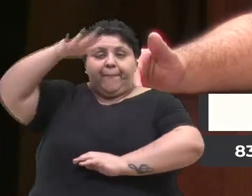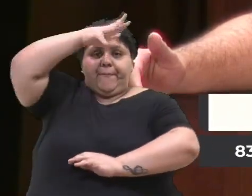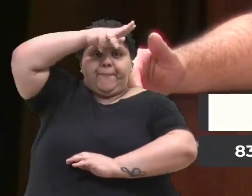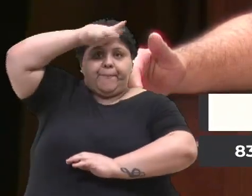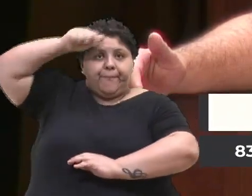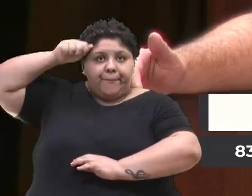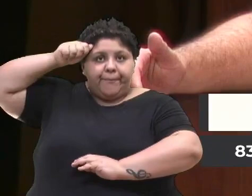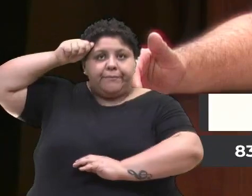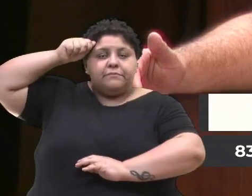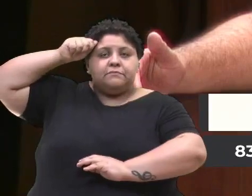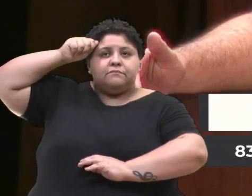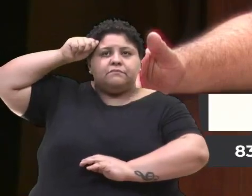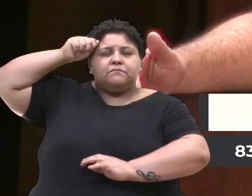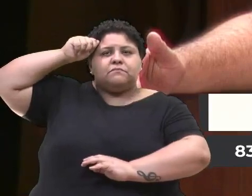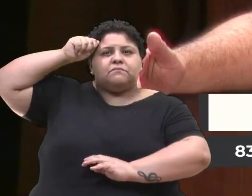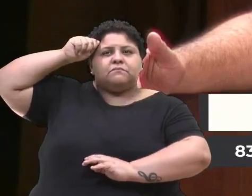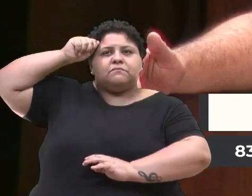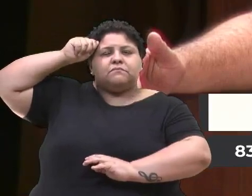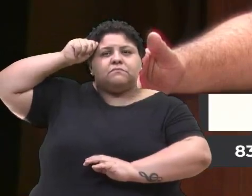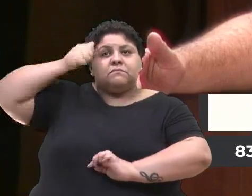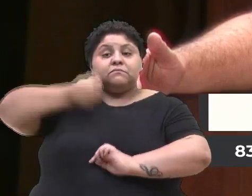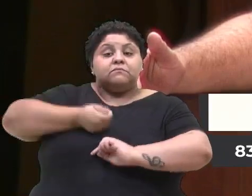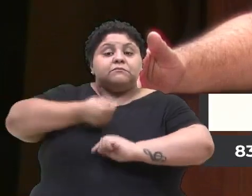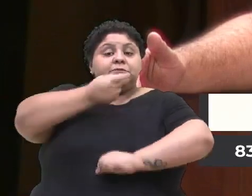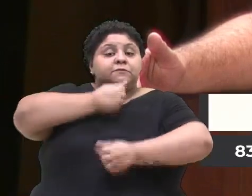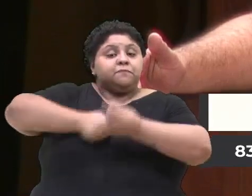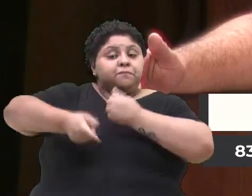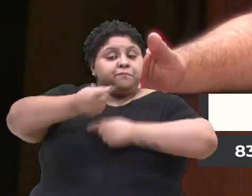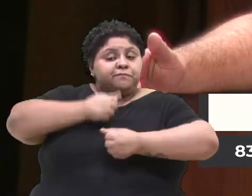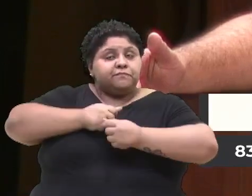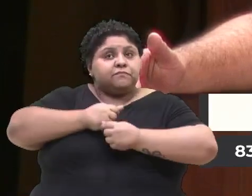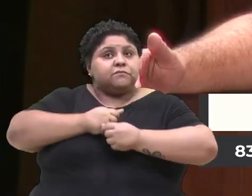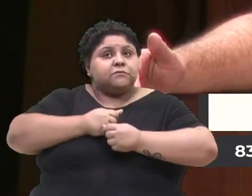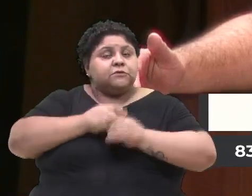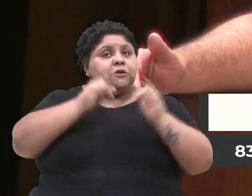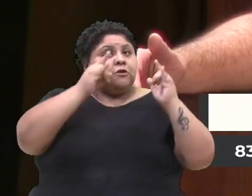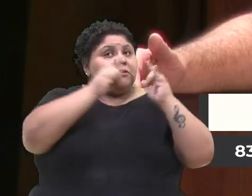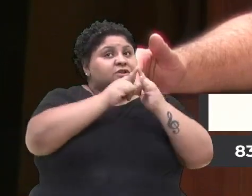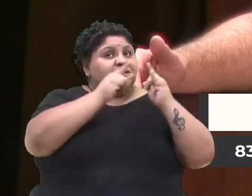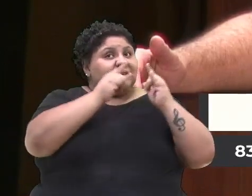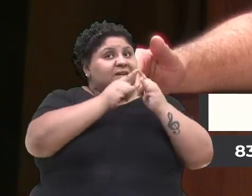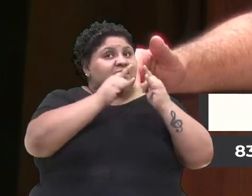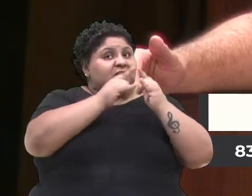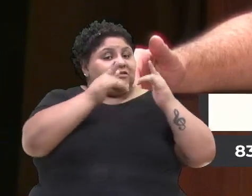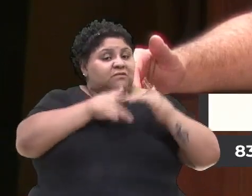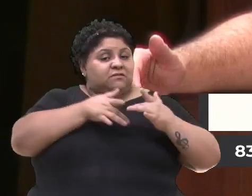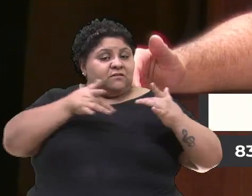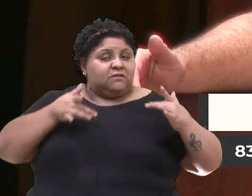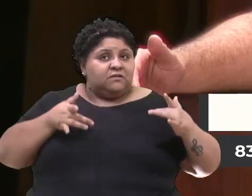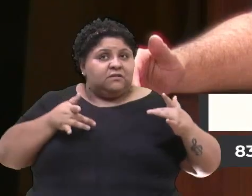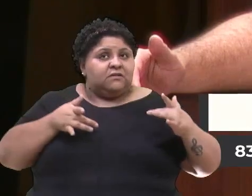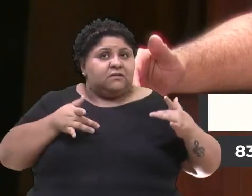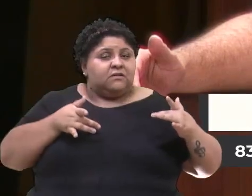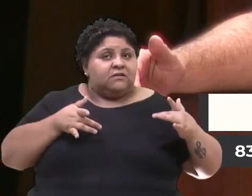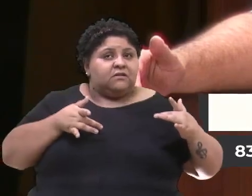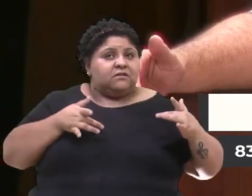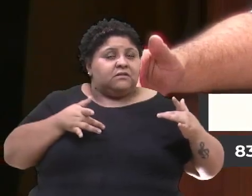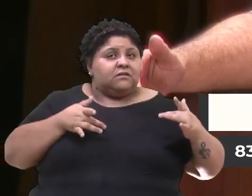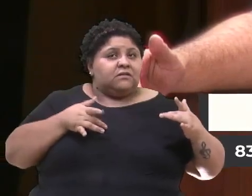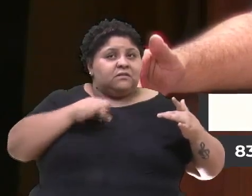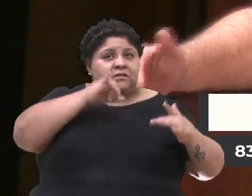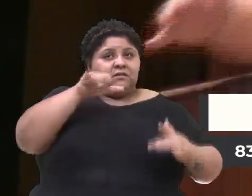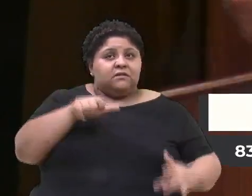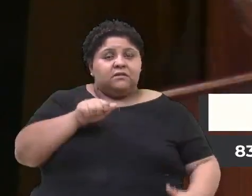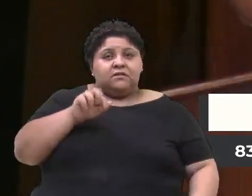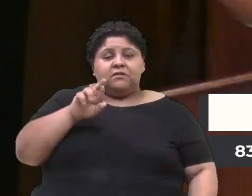administradas por entidades filantrópicas. Ludwig, Jardelino Ramos e Educaritá. São três